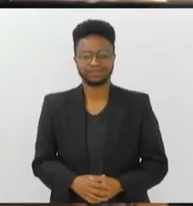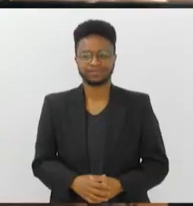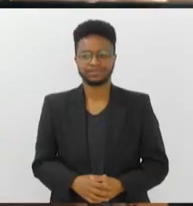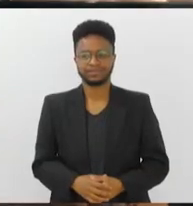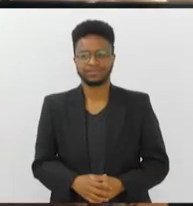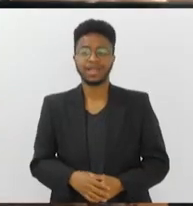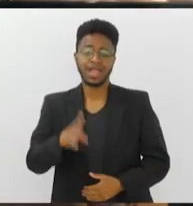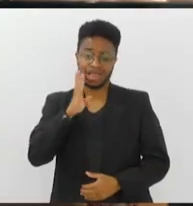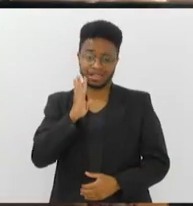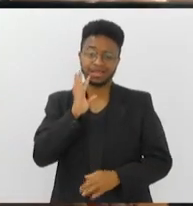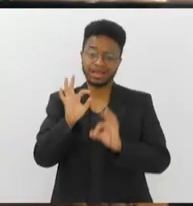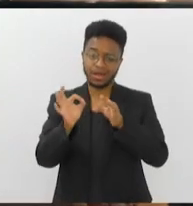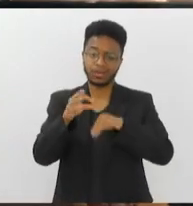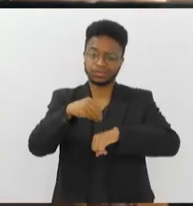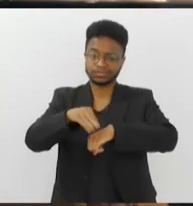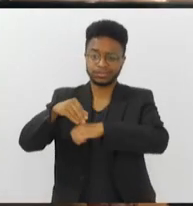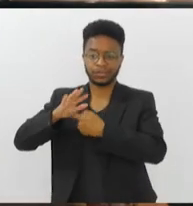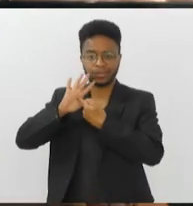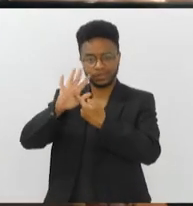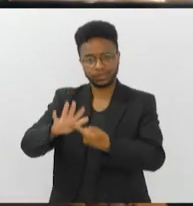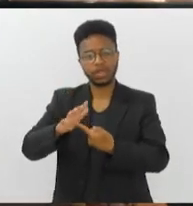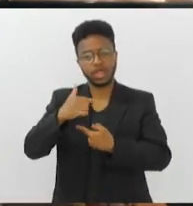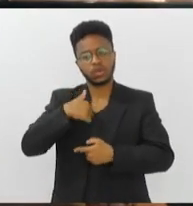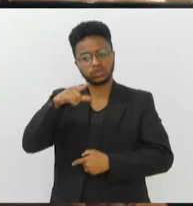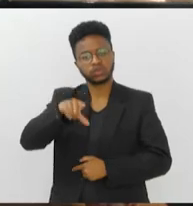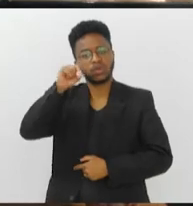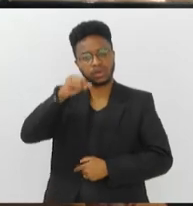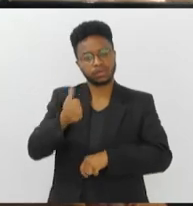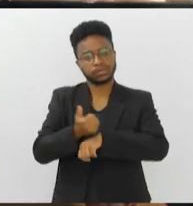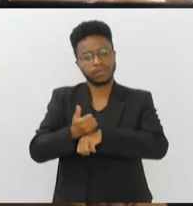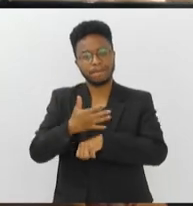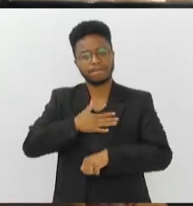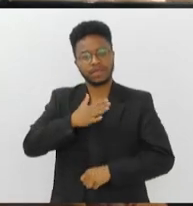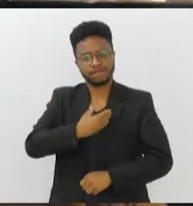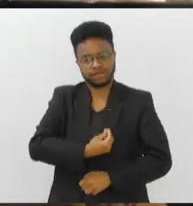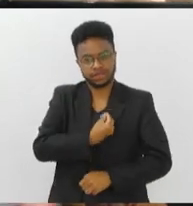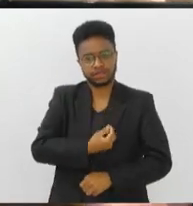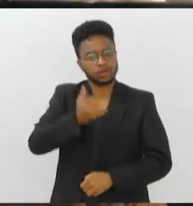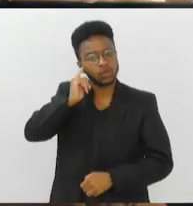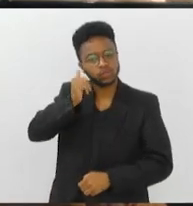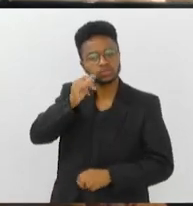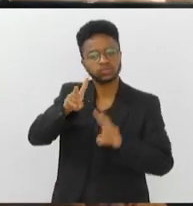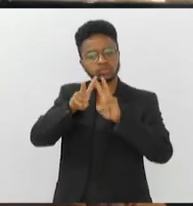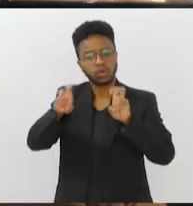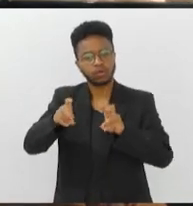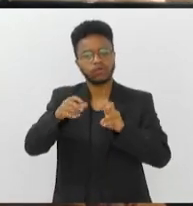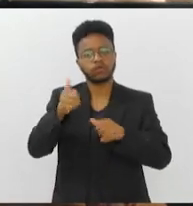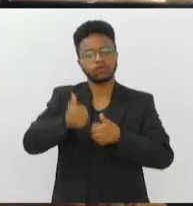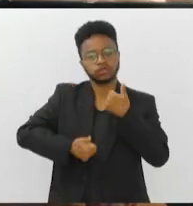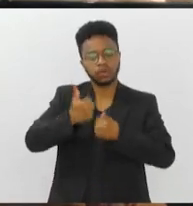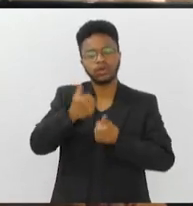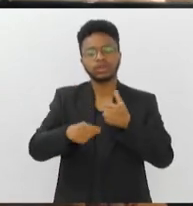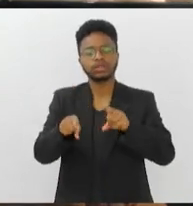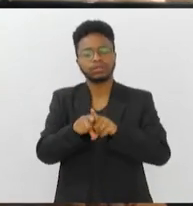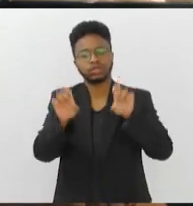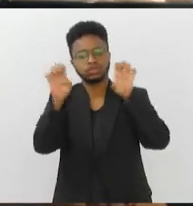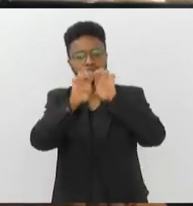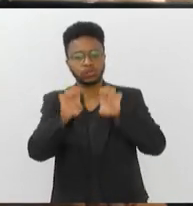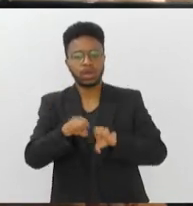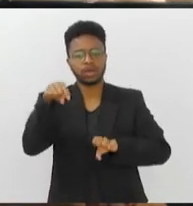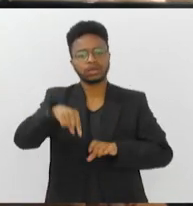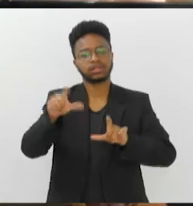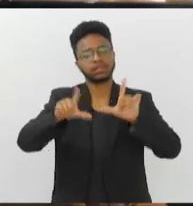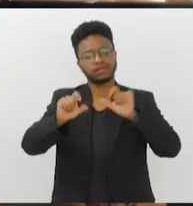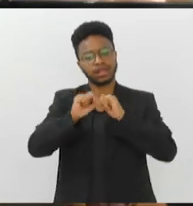É legal demais transmitir, é o que eu faço, o que eu escolhi para a minha vida, né, narrar futebol. E com essa estrutura que a TV Alerj ofereceu, foi ainda